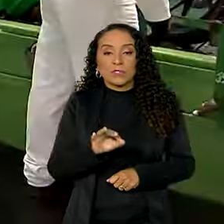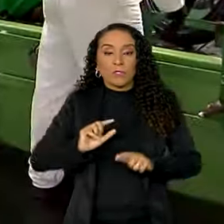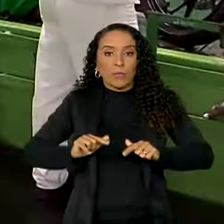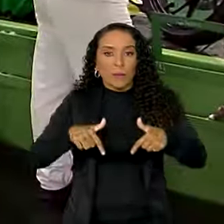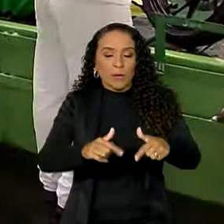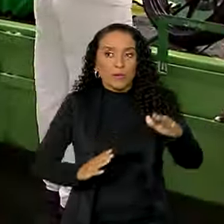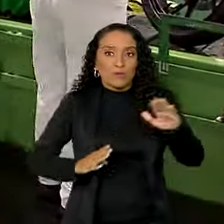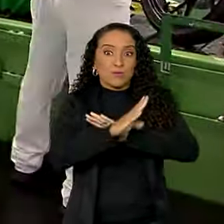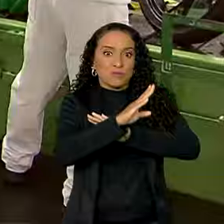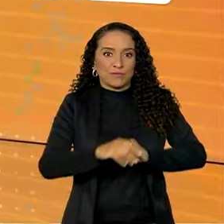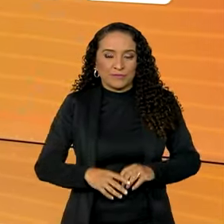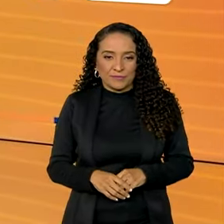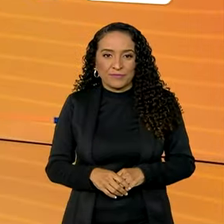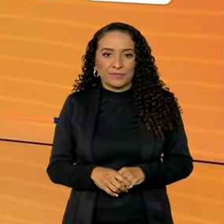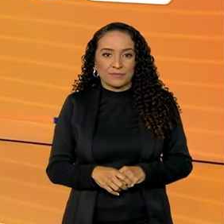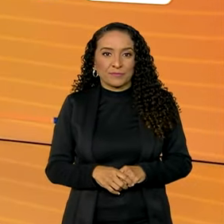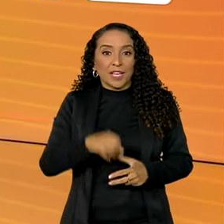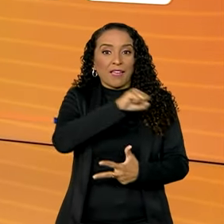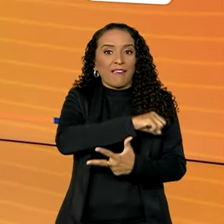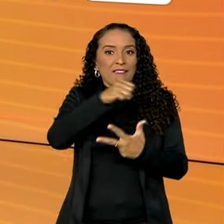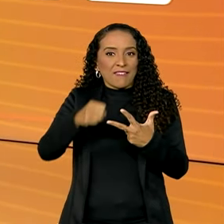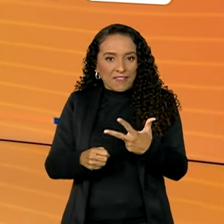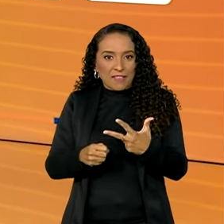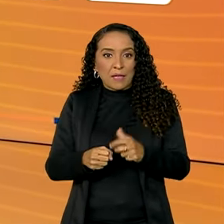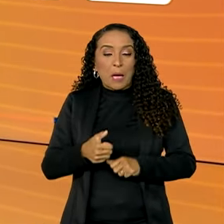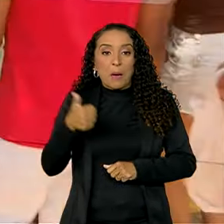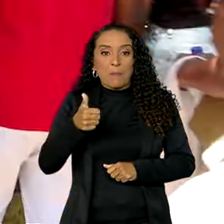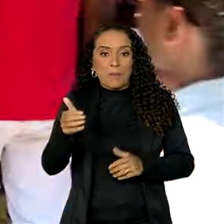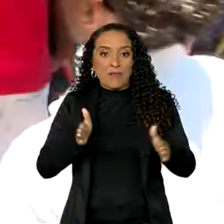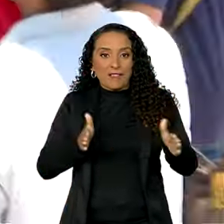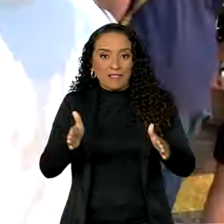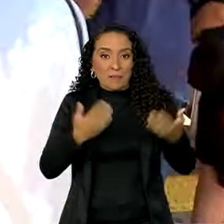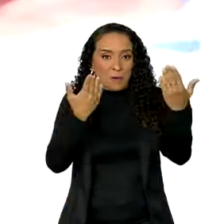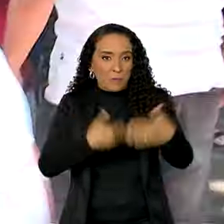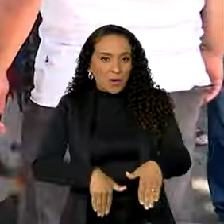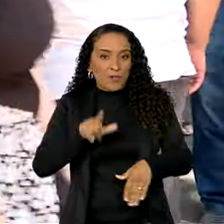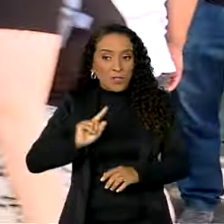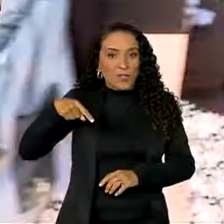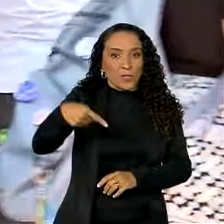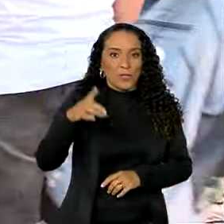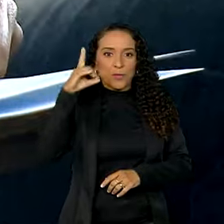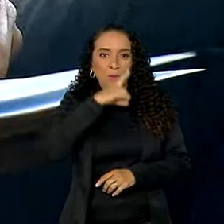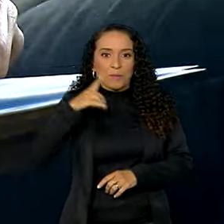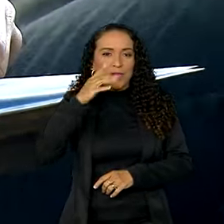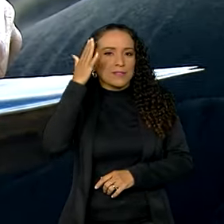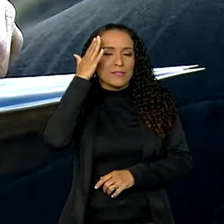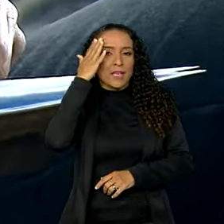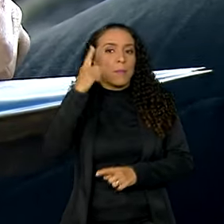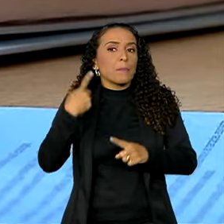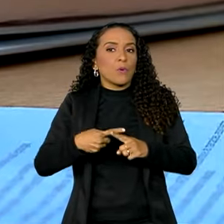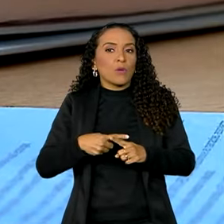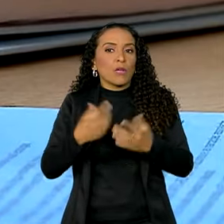ocupação bate recorte. Enem 2024, primeira etapa de provas é no próximo domingo. Saiba